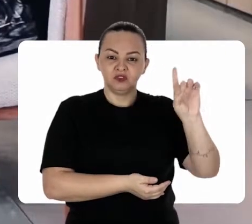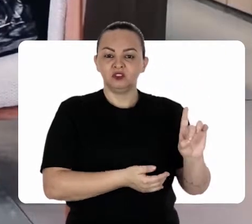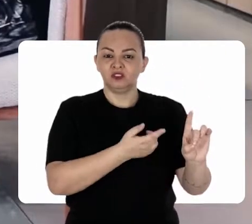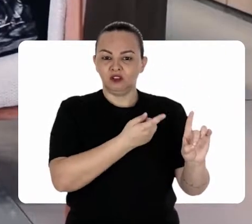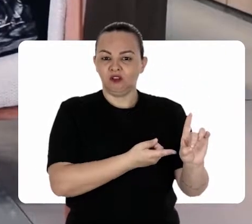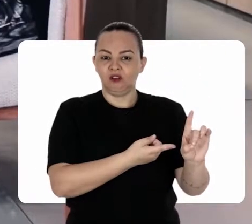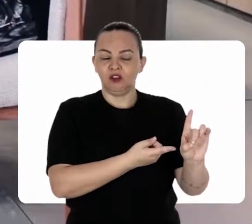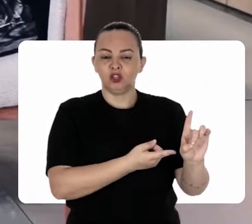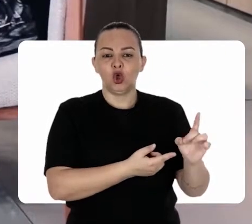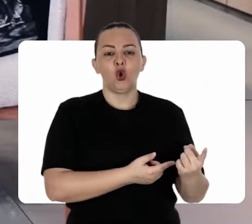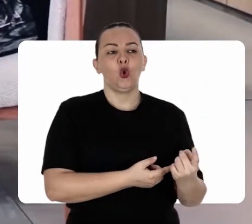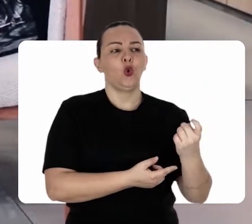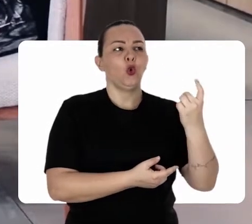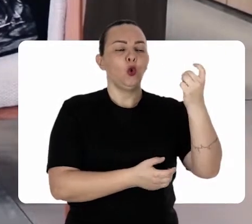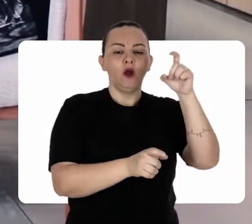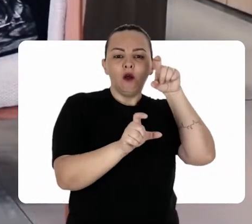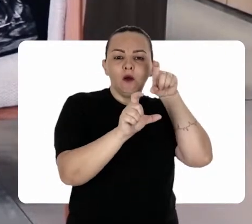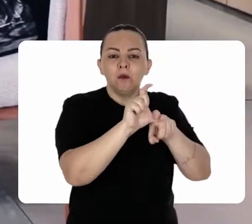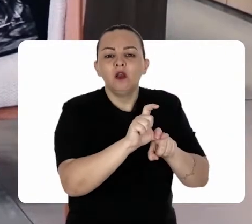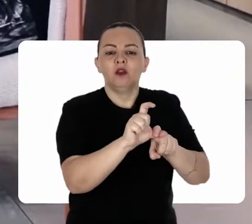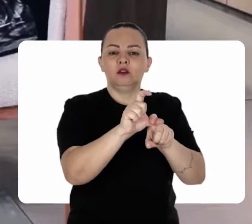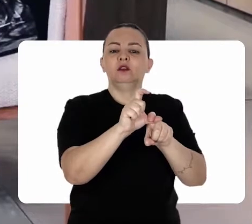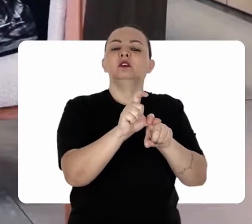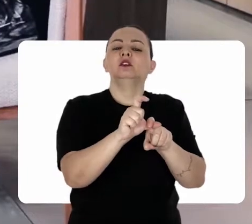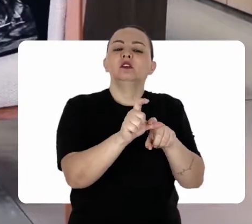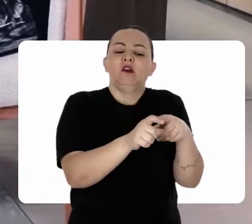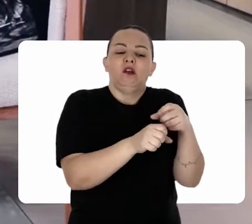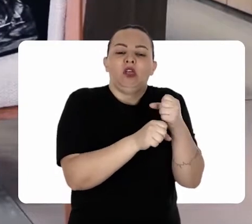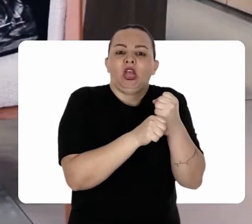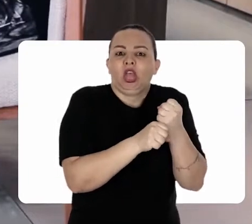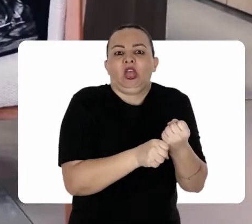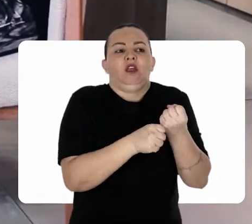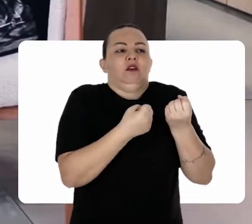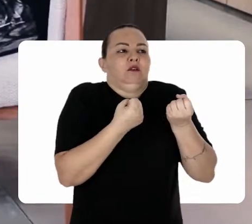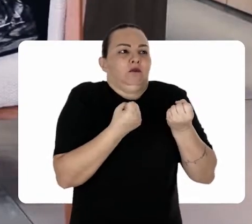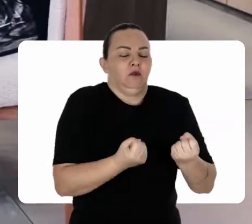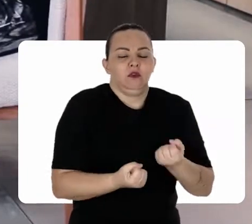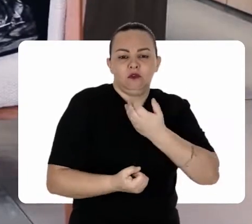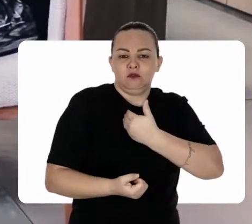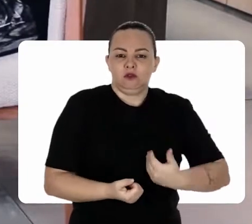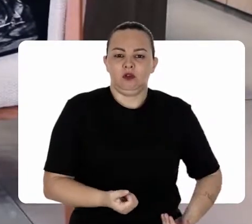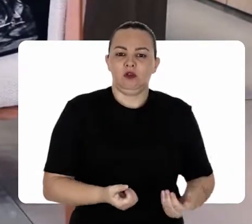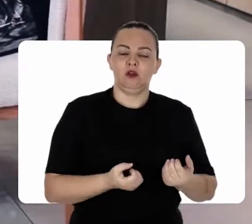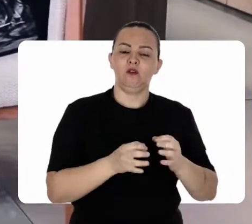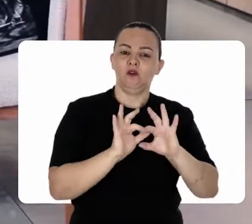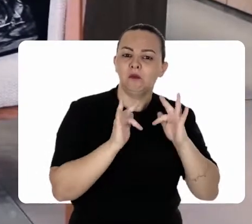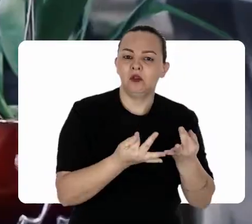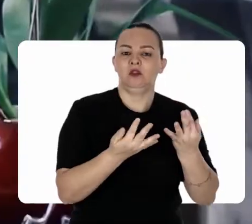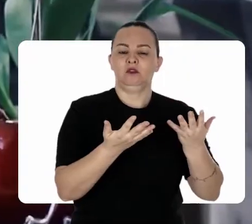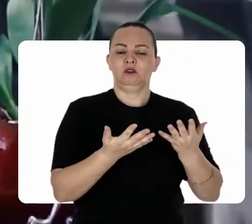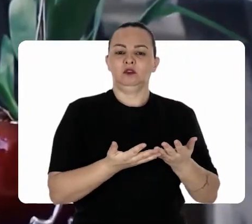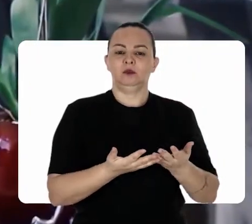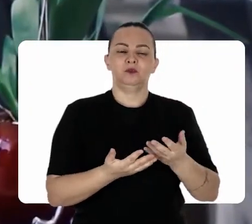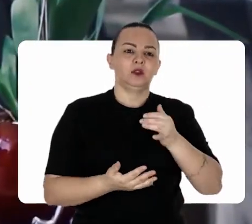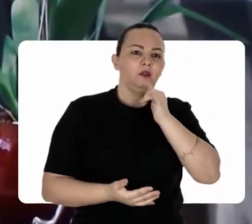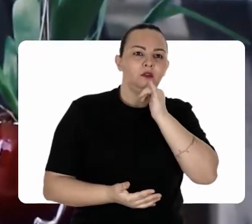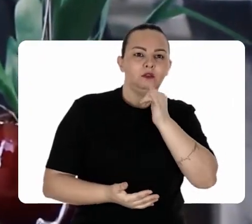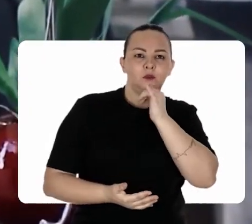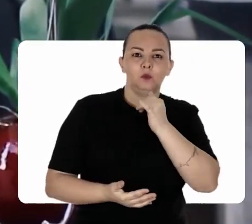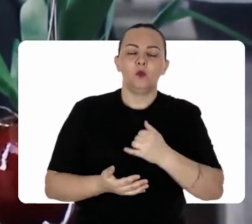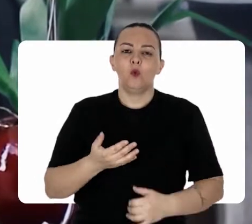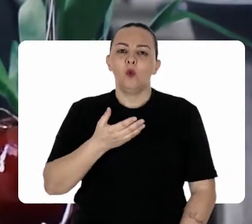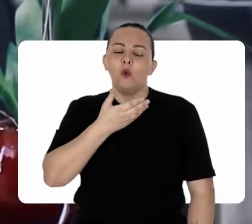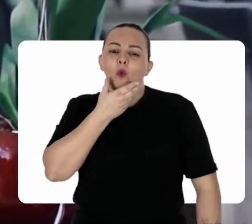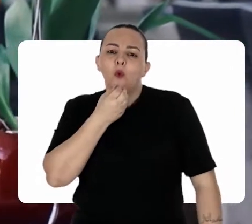ela é única exclusivamente dependente, um fardo pro estado, um fardo pra própria família. Você pega, tipo, por